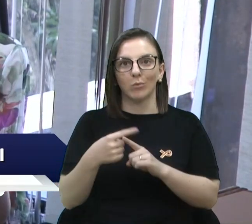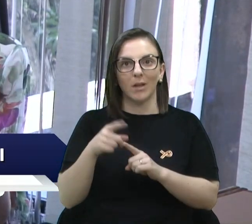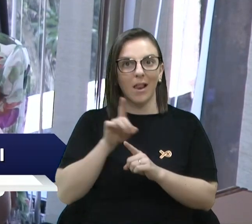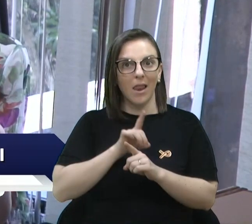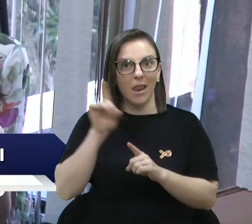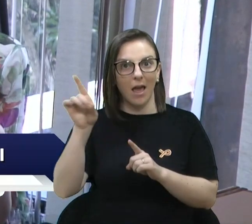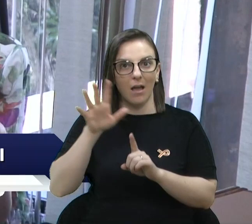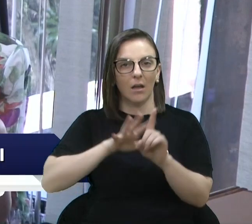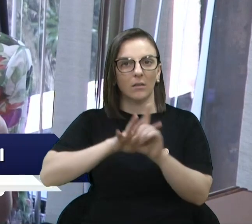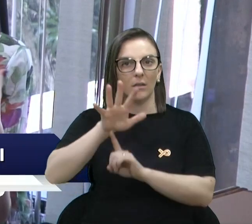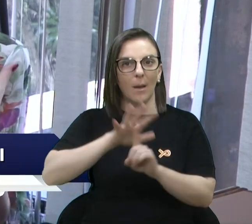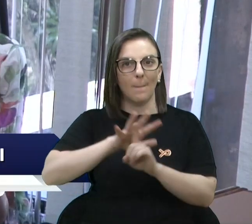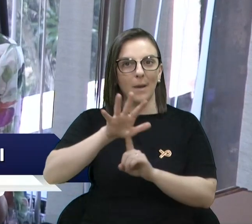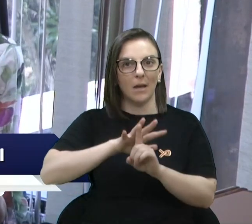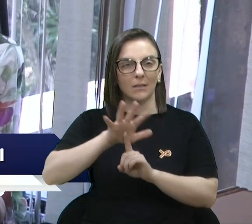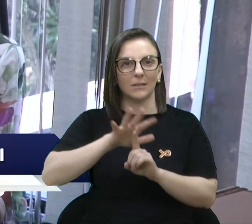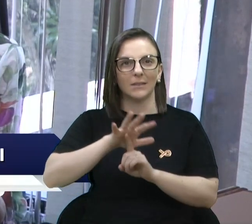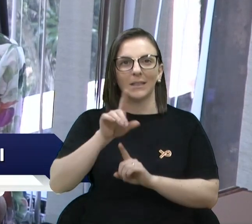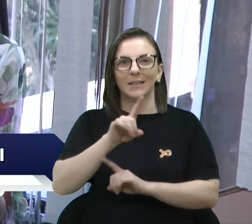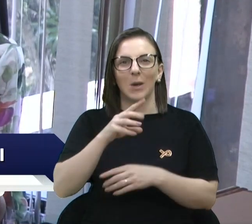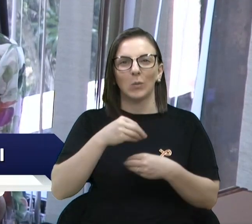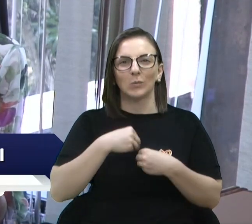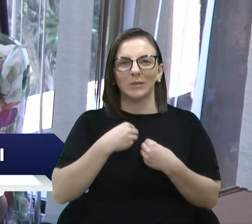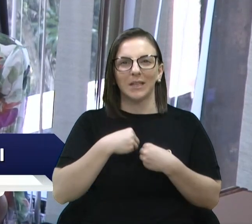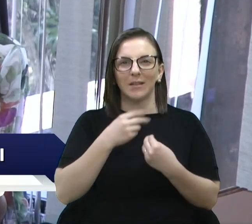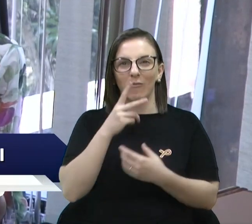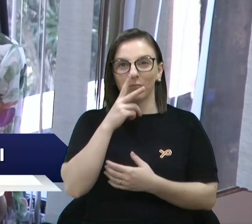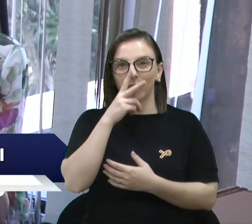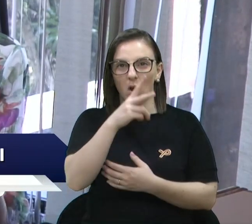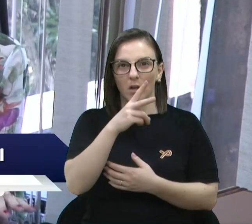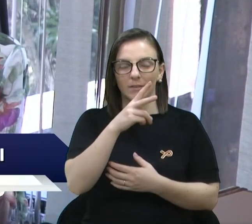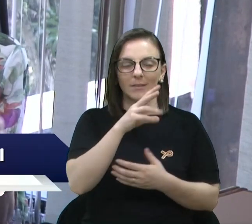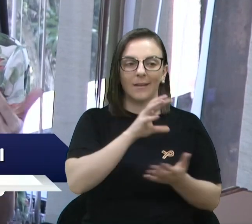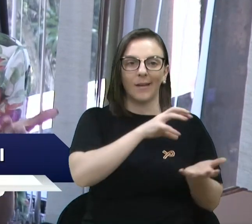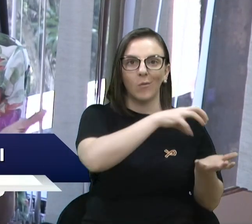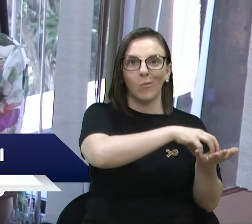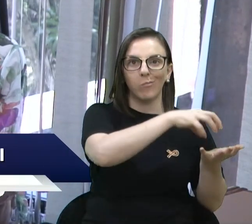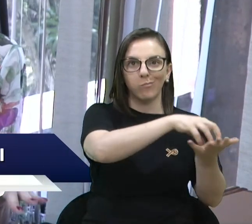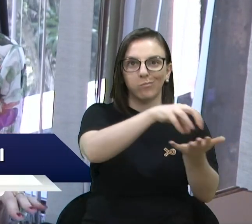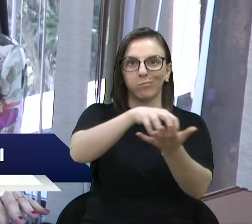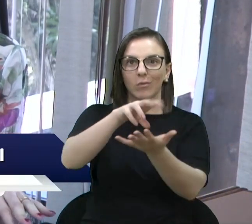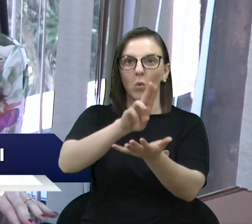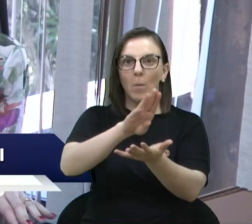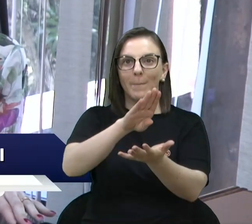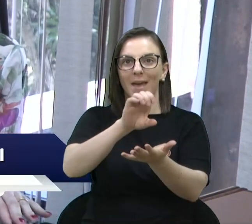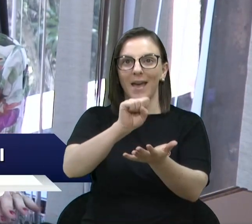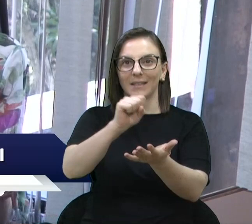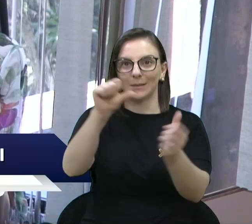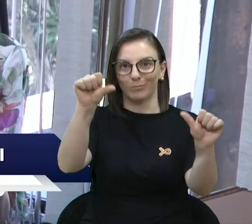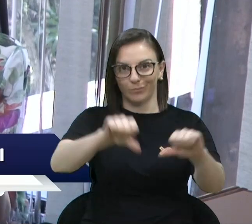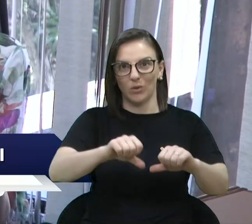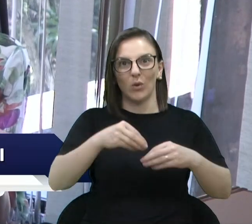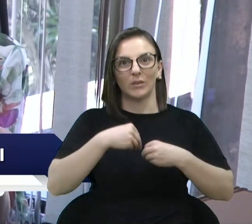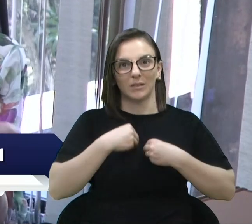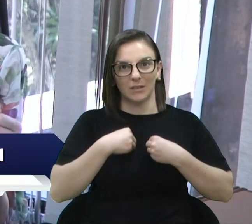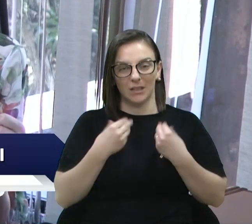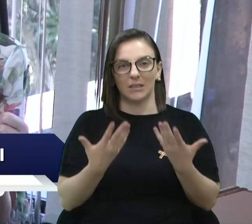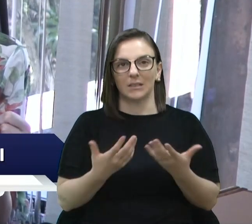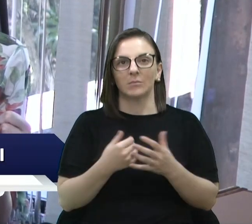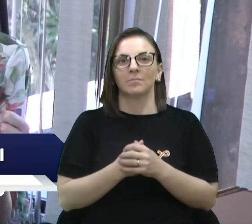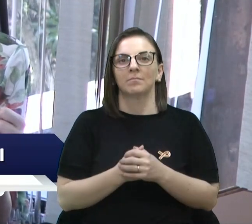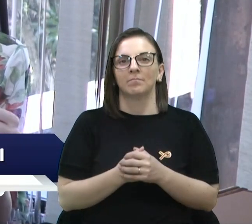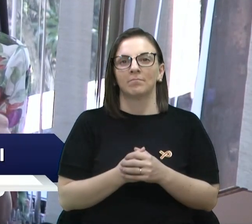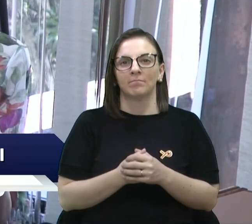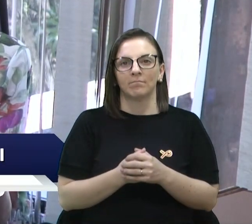acaba não sendo sentida tão fortemente quanto nas unidades. Mas nós temos médicos faltando lá também por esses motivos.